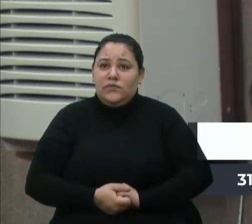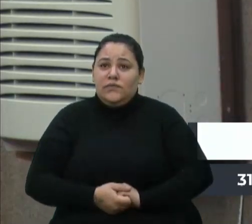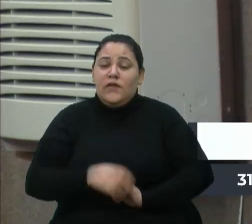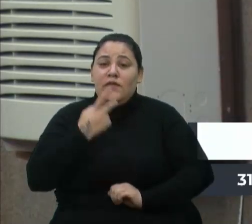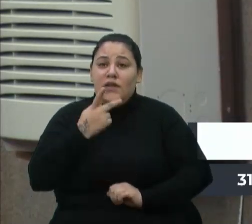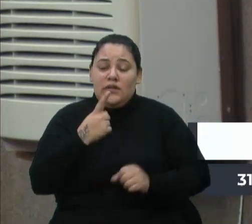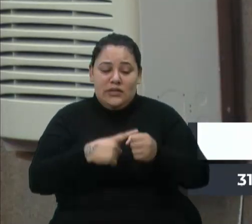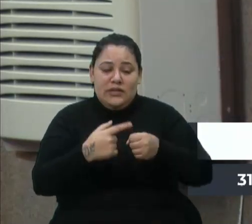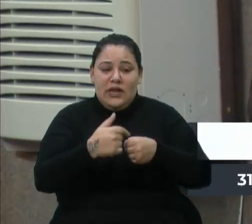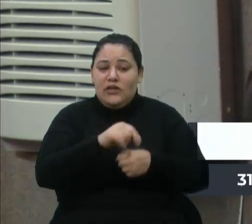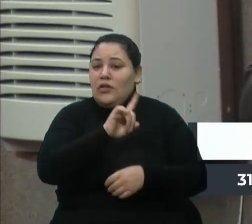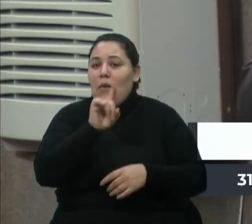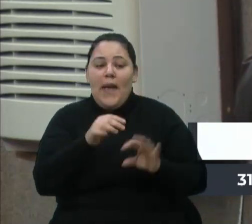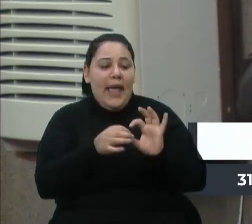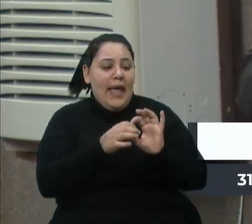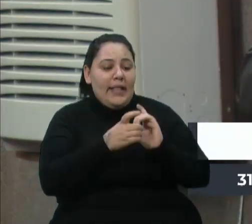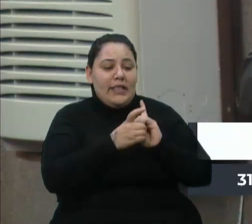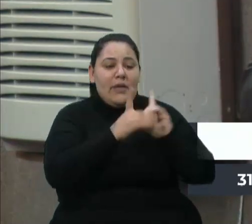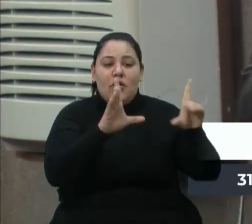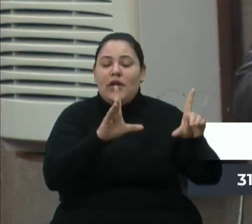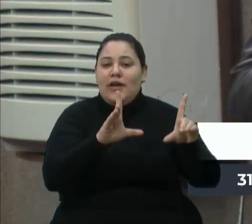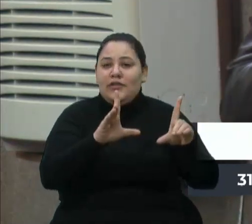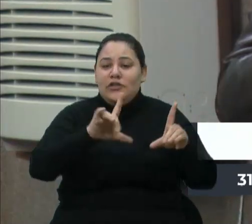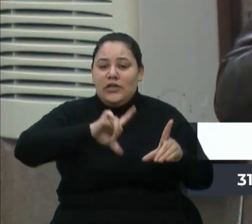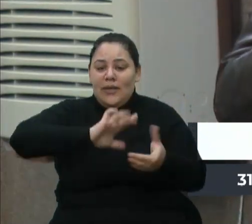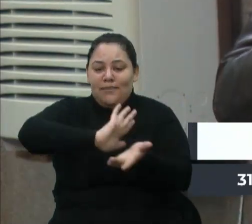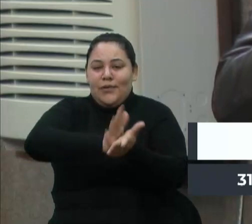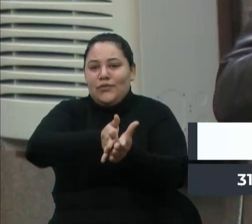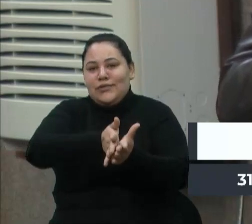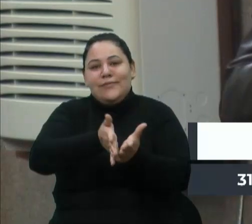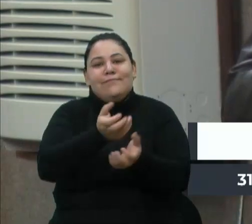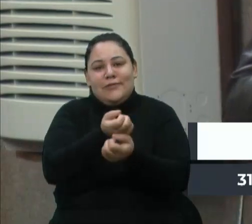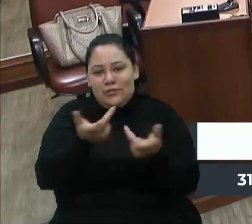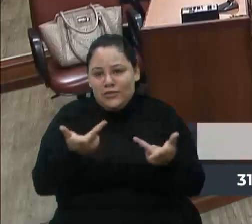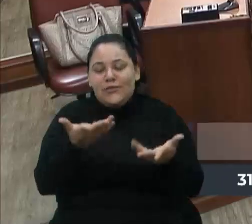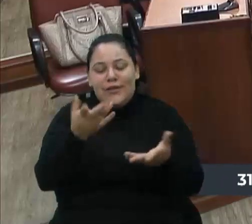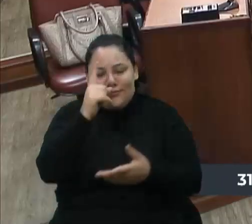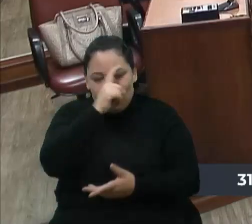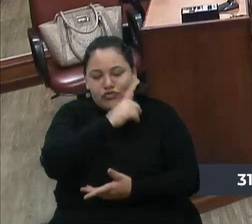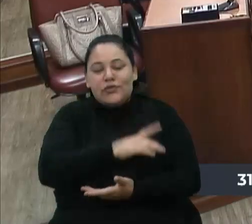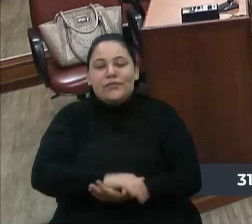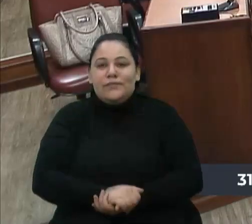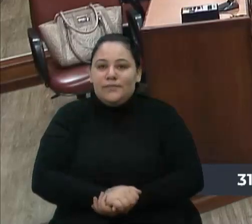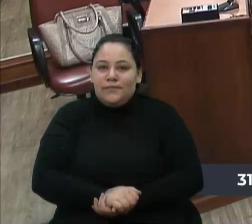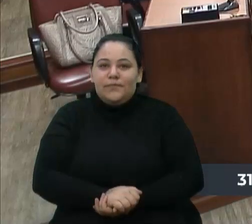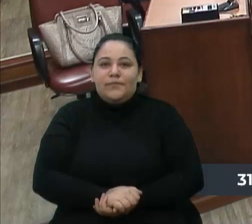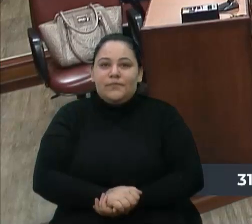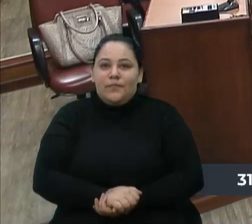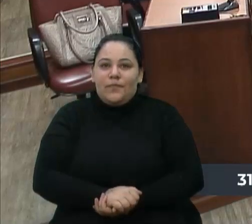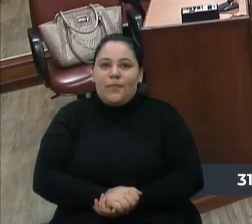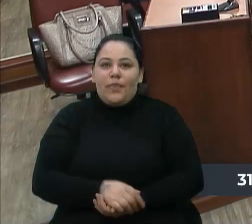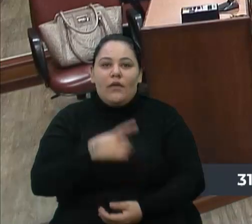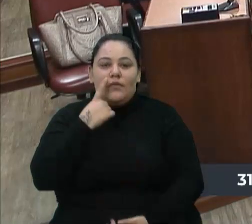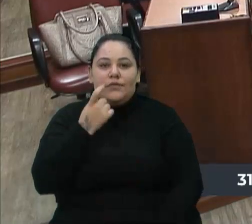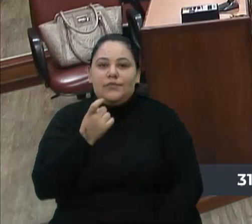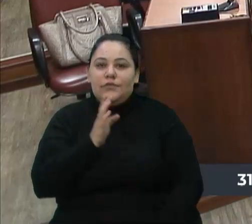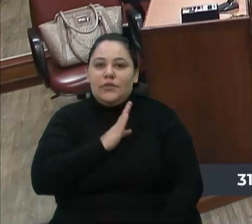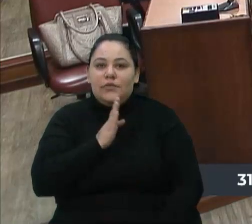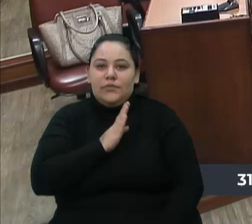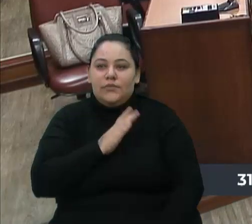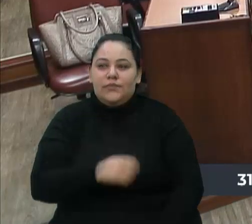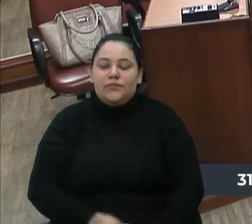cidade não é democrática, que a cidade é intolerante, enfim. Seu a parte, vereadora? Não, rapidamente. Eu